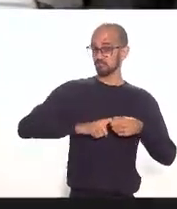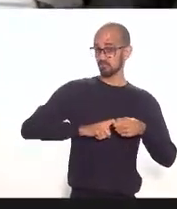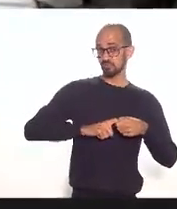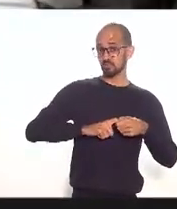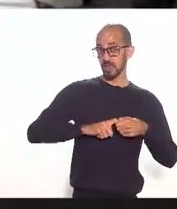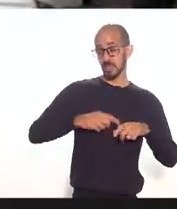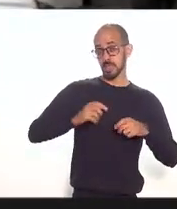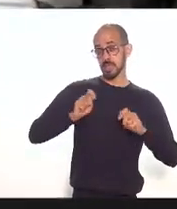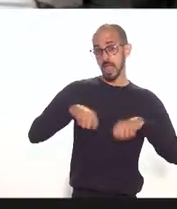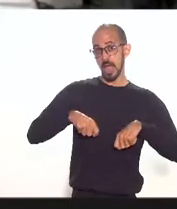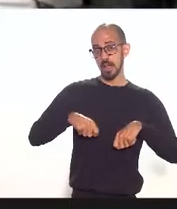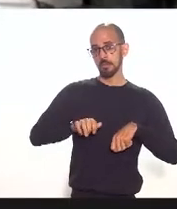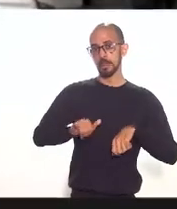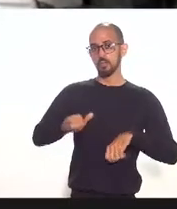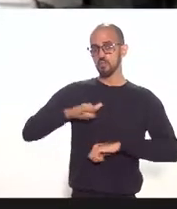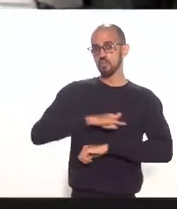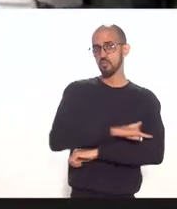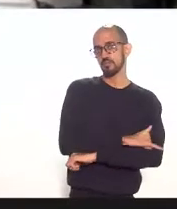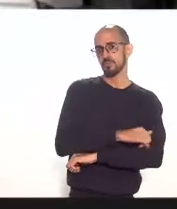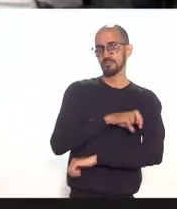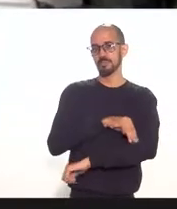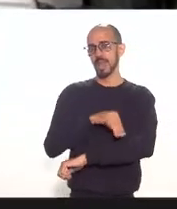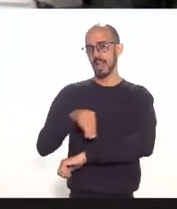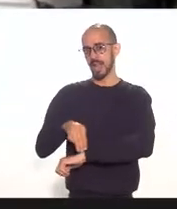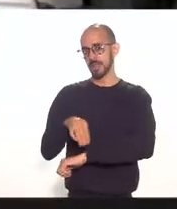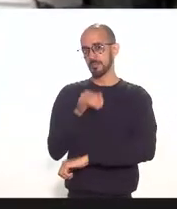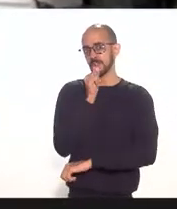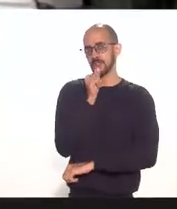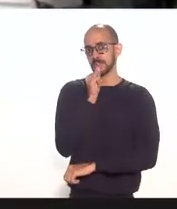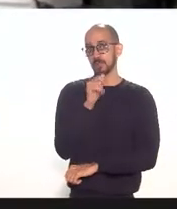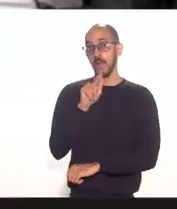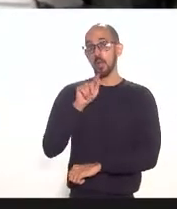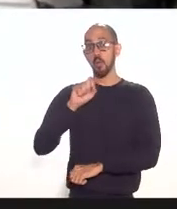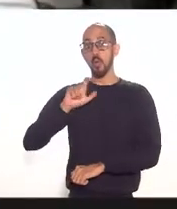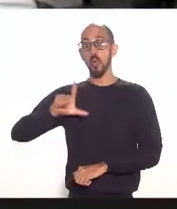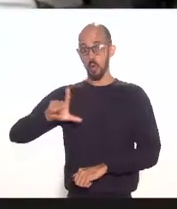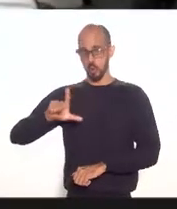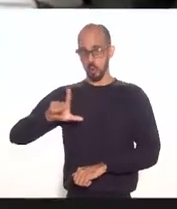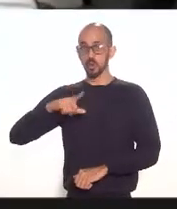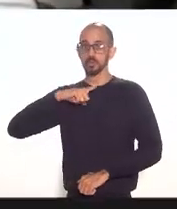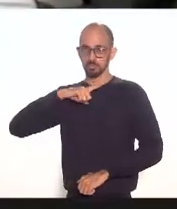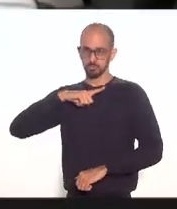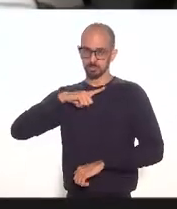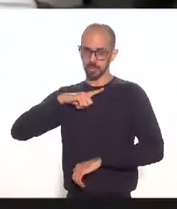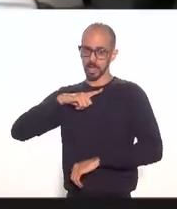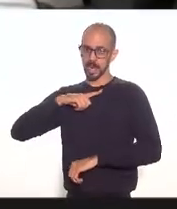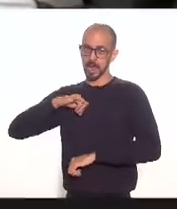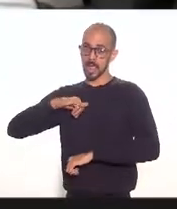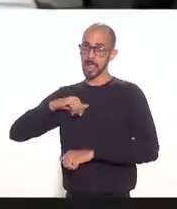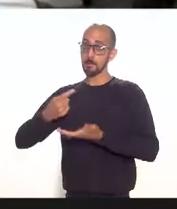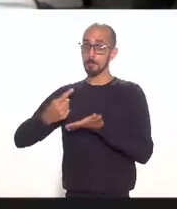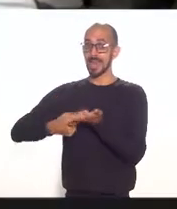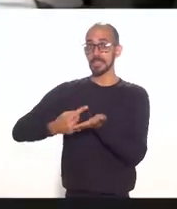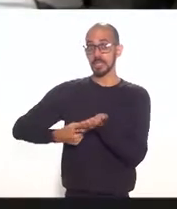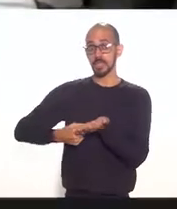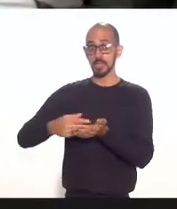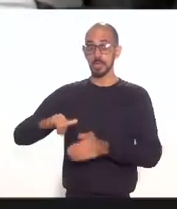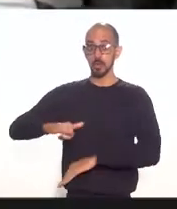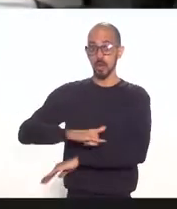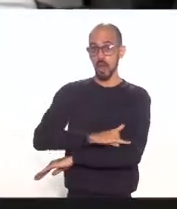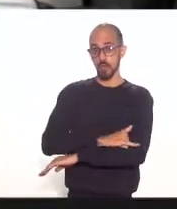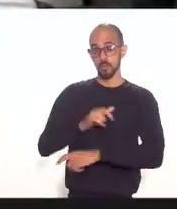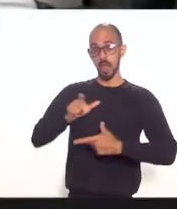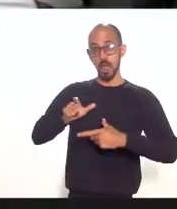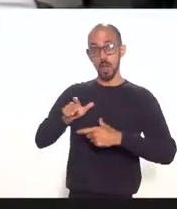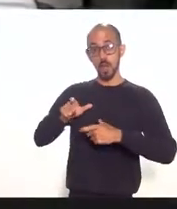Macaé por exemplo um exemplo disso é o caso da Gol que não tem aeronaves pequenas mas tem parcerias com a